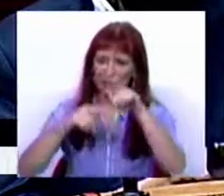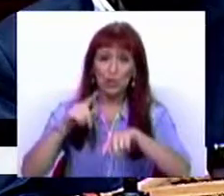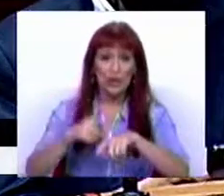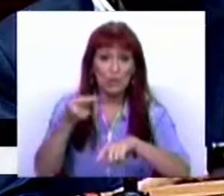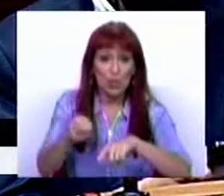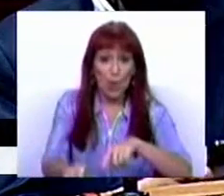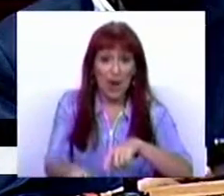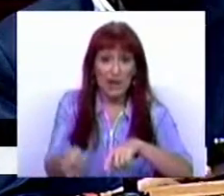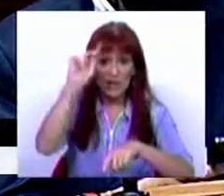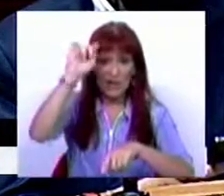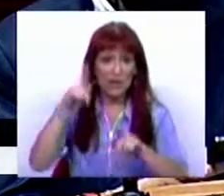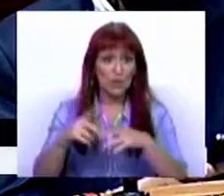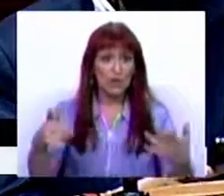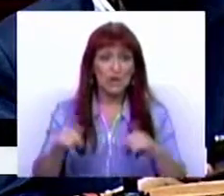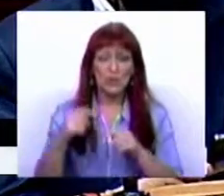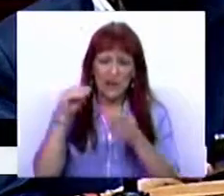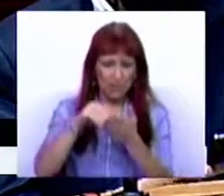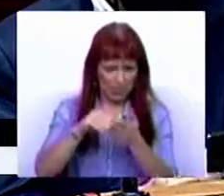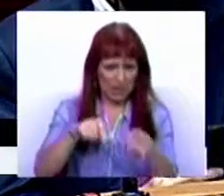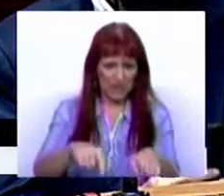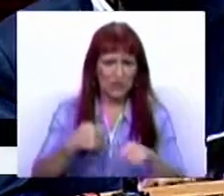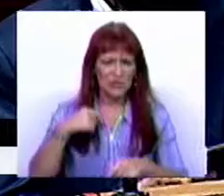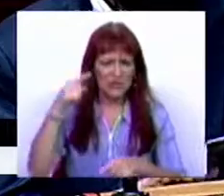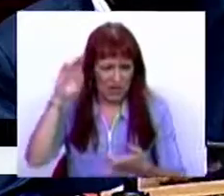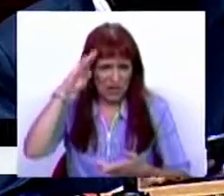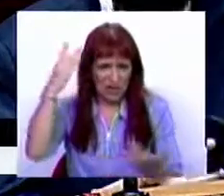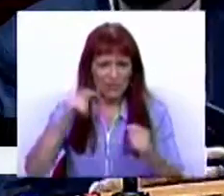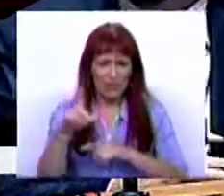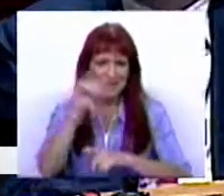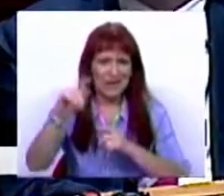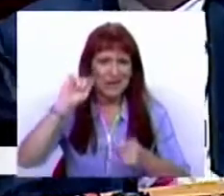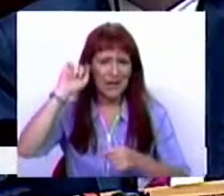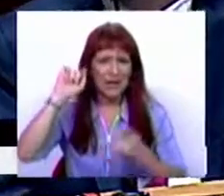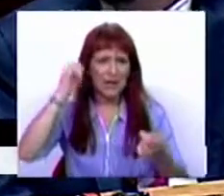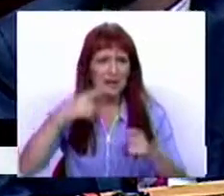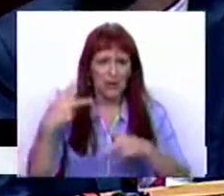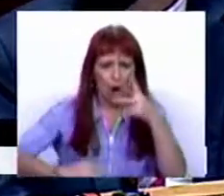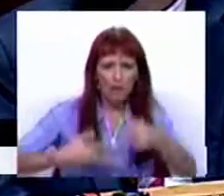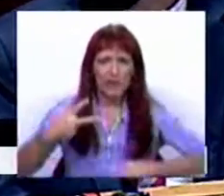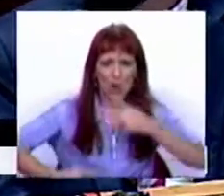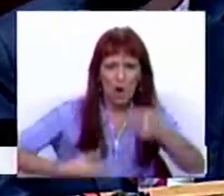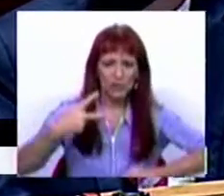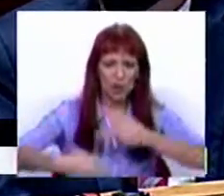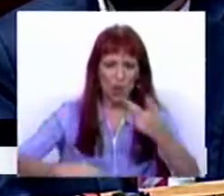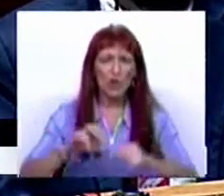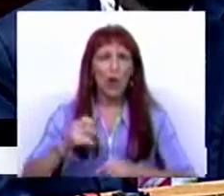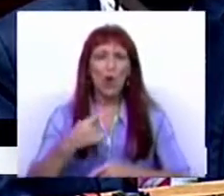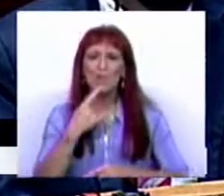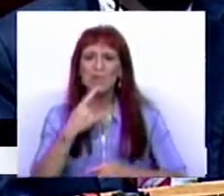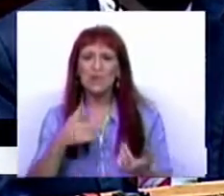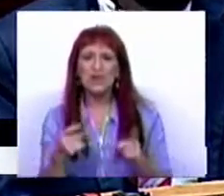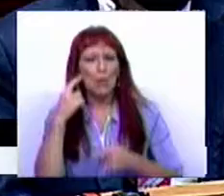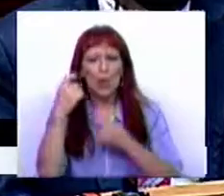crise. Se, como achavam, é preciso empobrecer para sair da crise e para isso importa cortar, cortar, cortar, ou se percebemos